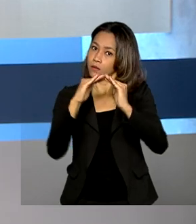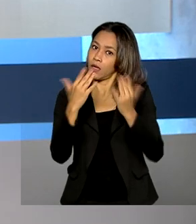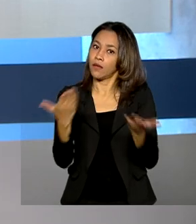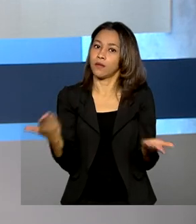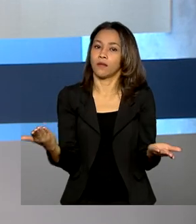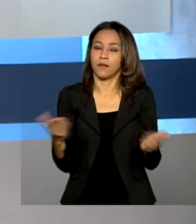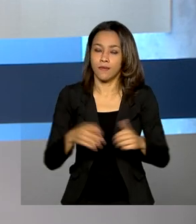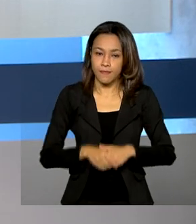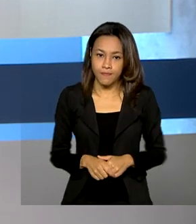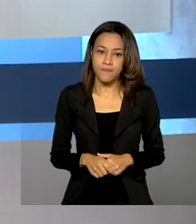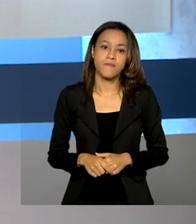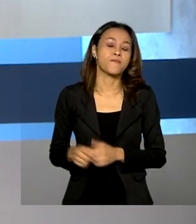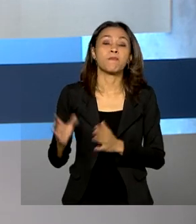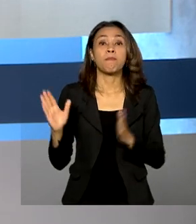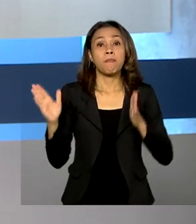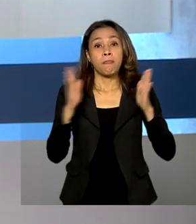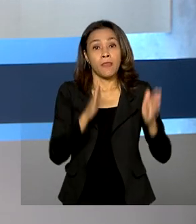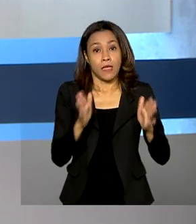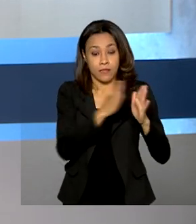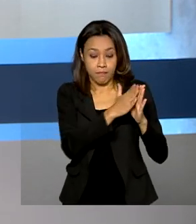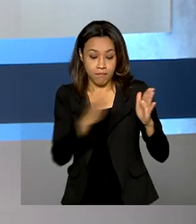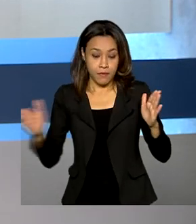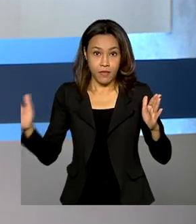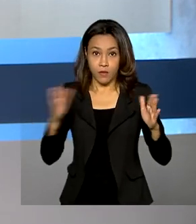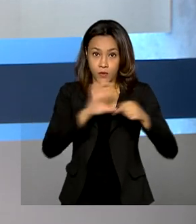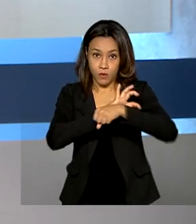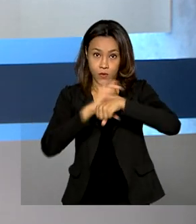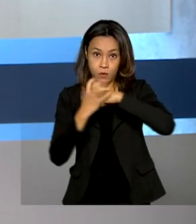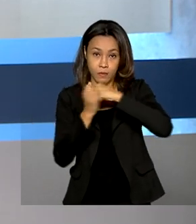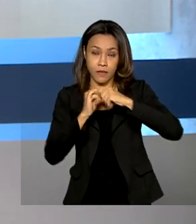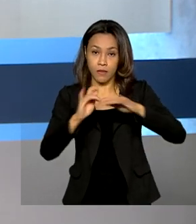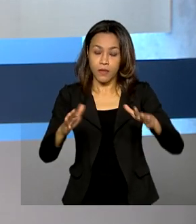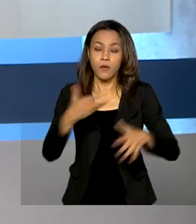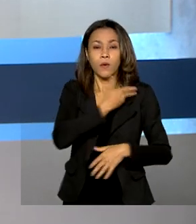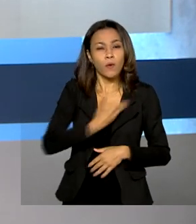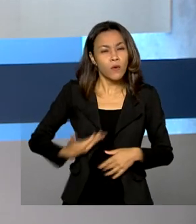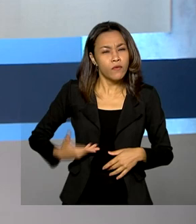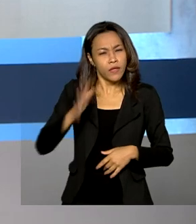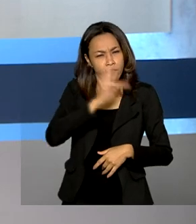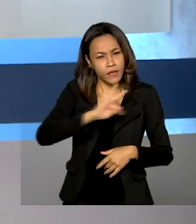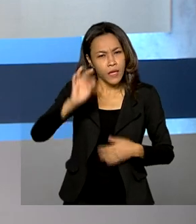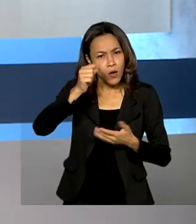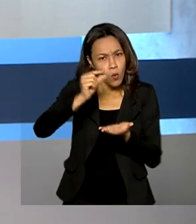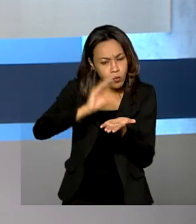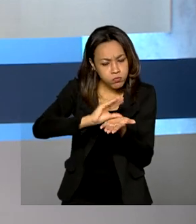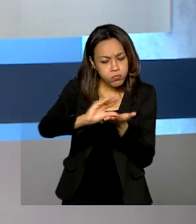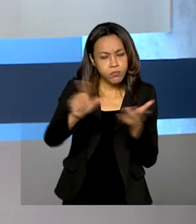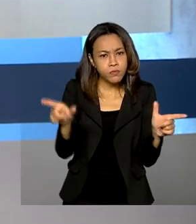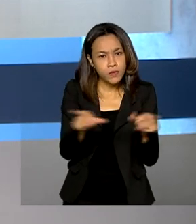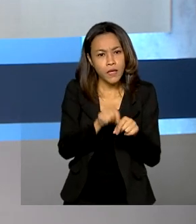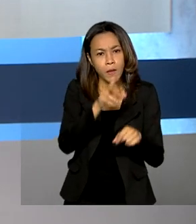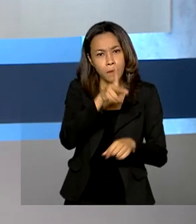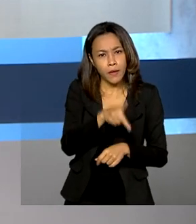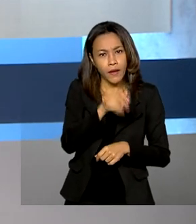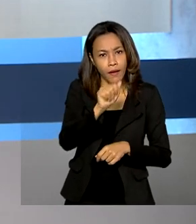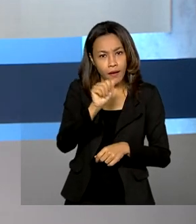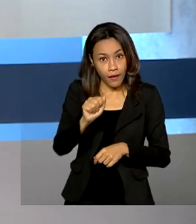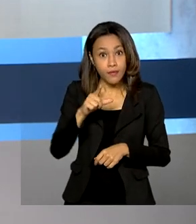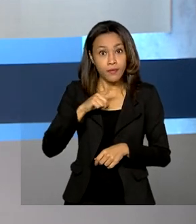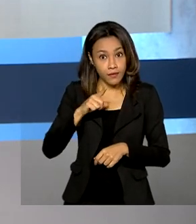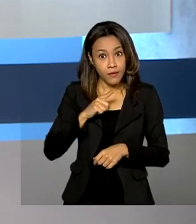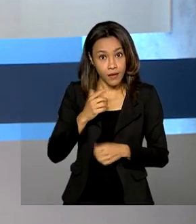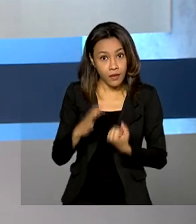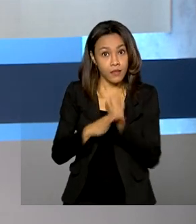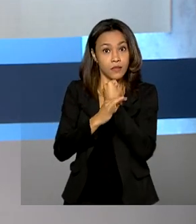Durante a pandemia, os investimentos do governo federal no programa de aquisição de alimentos tem garantido renda para os pequenos produtores